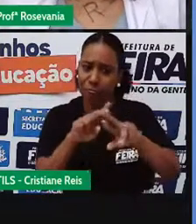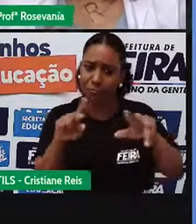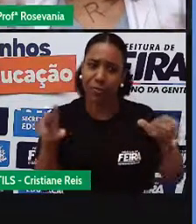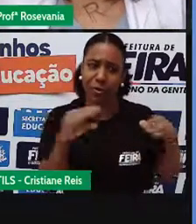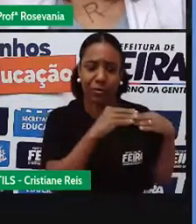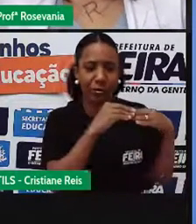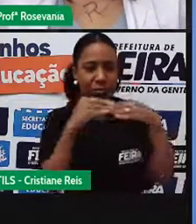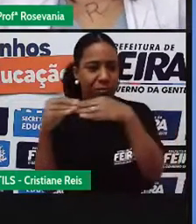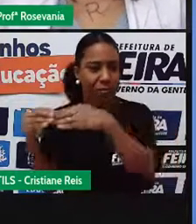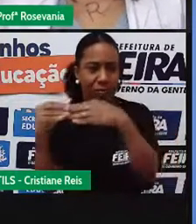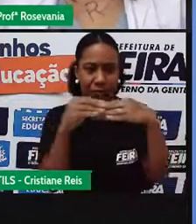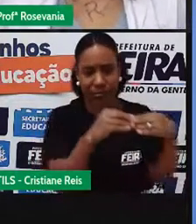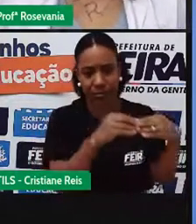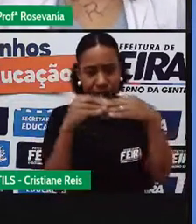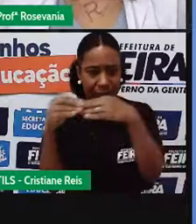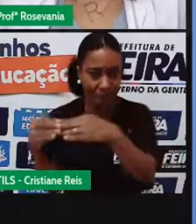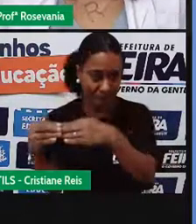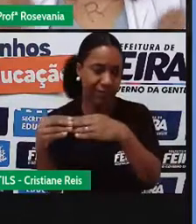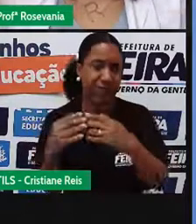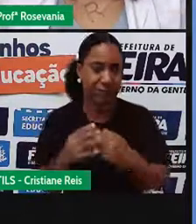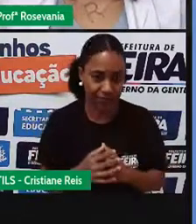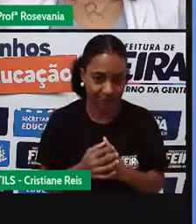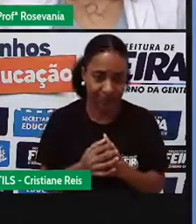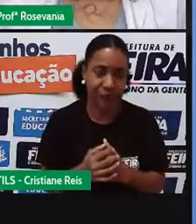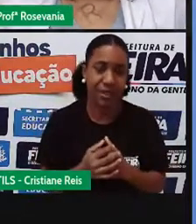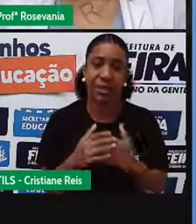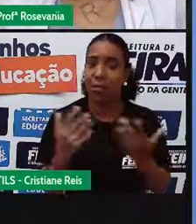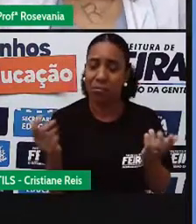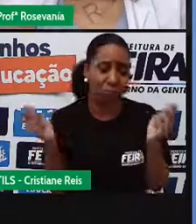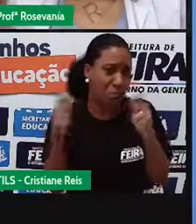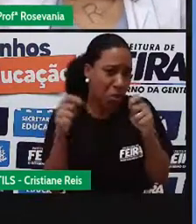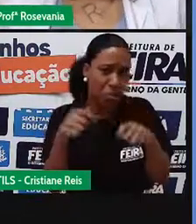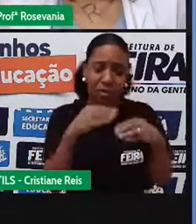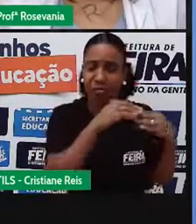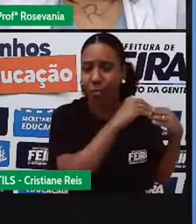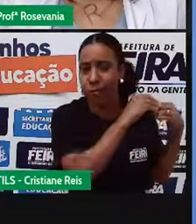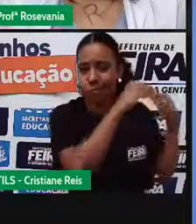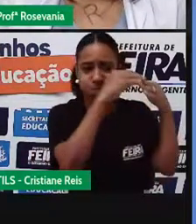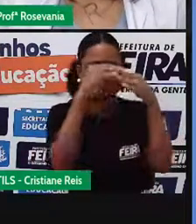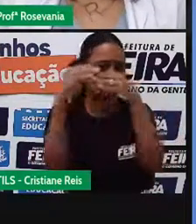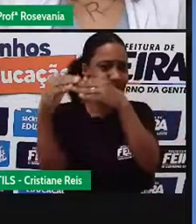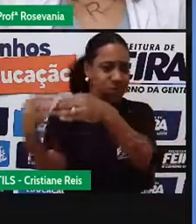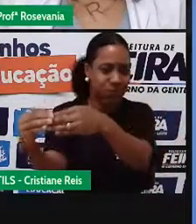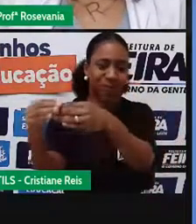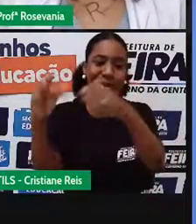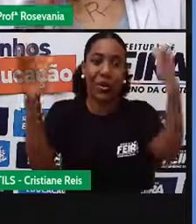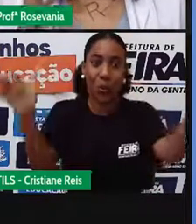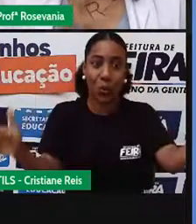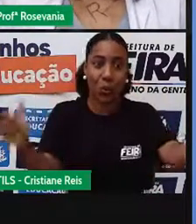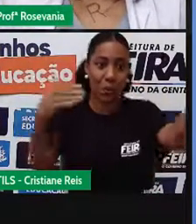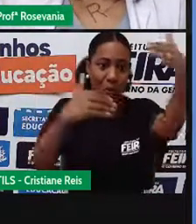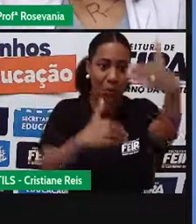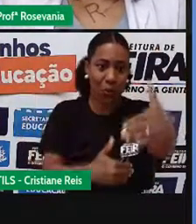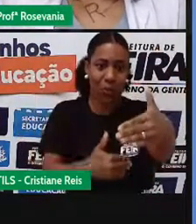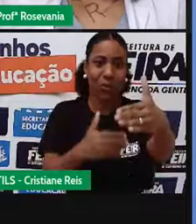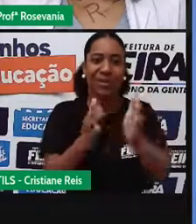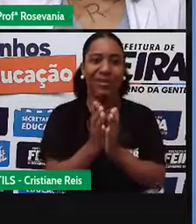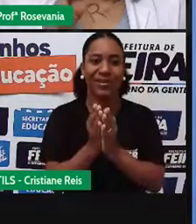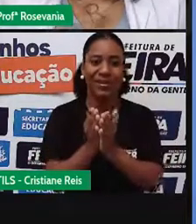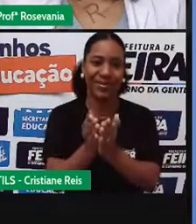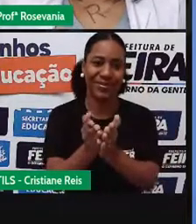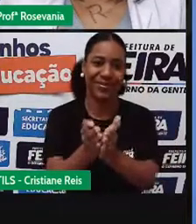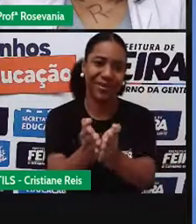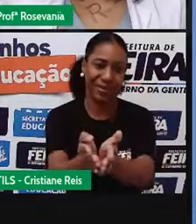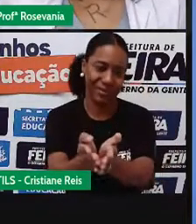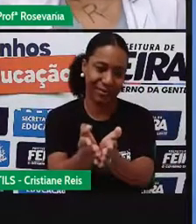ele carrega-se a nenhum tipo de preocupação, leva uma mudança inteira, né, ali dentro daqueles contêineros, e maior capacidade de